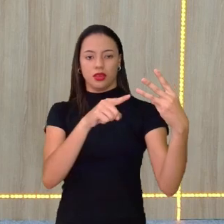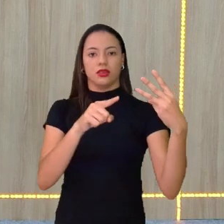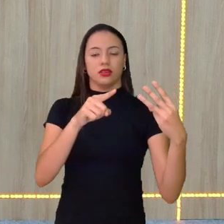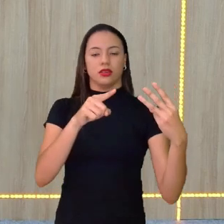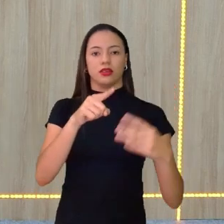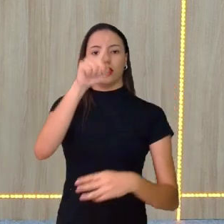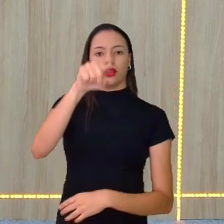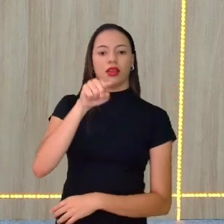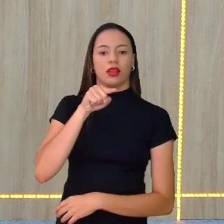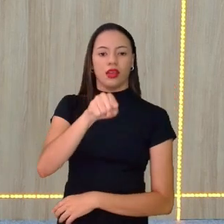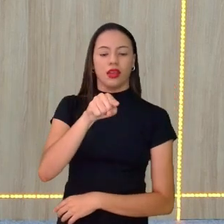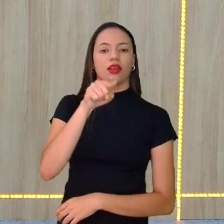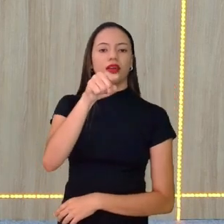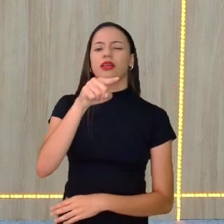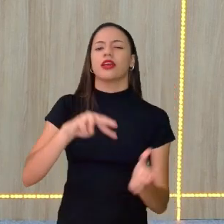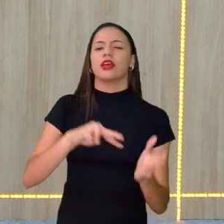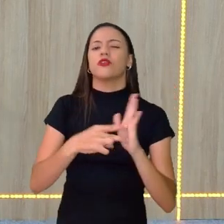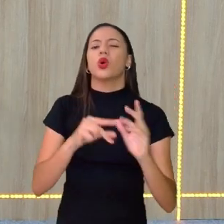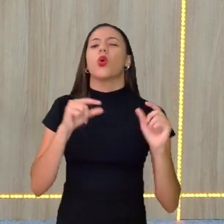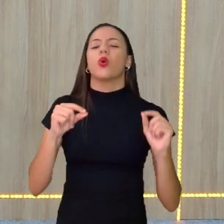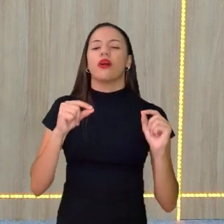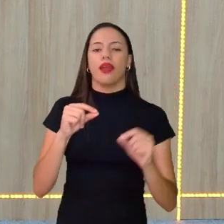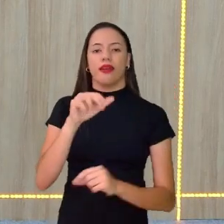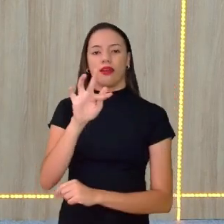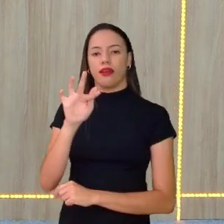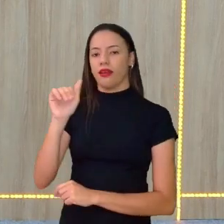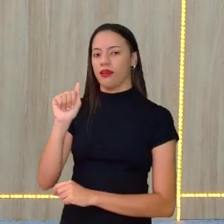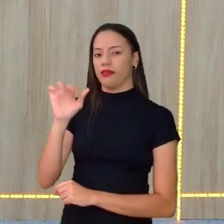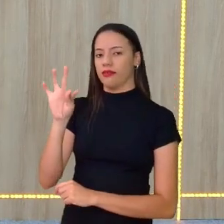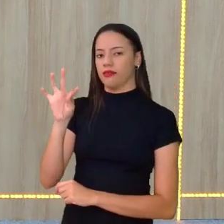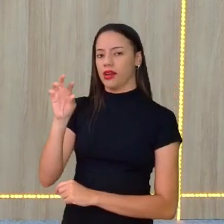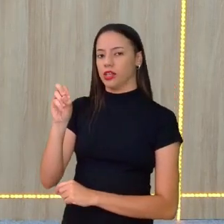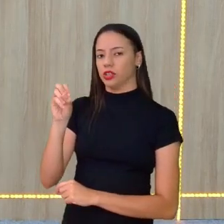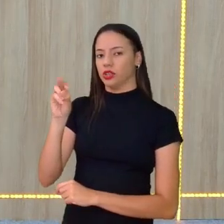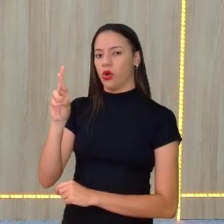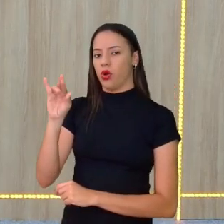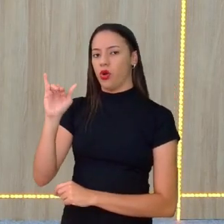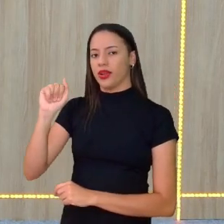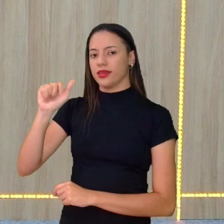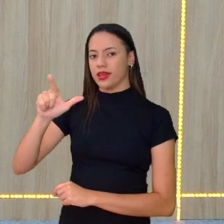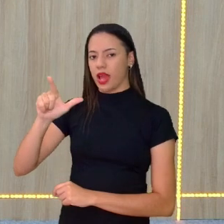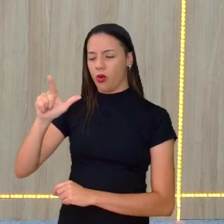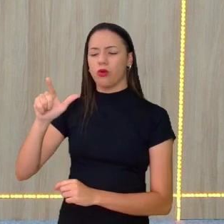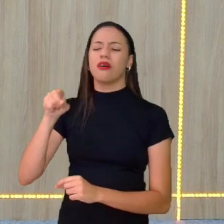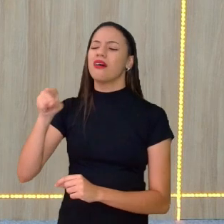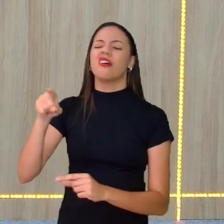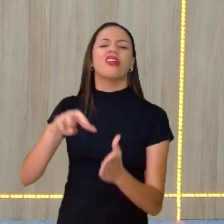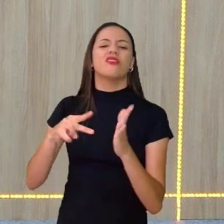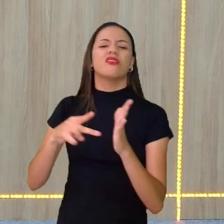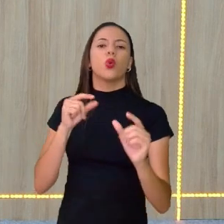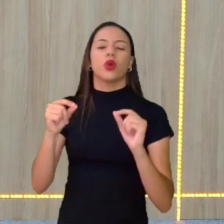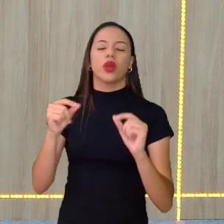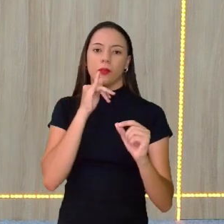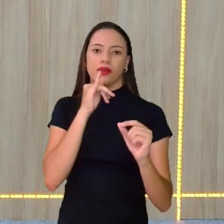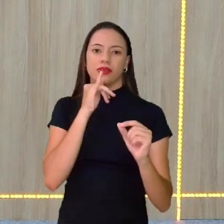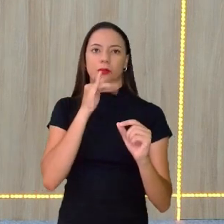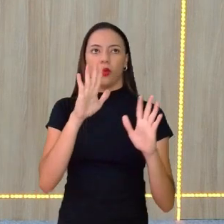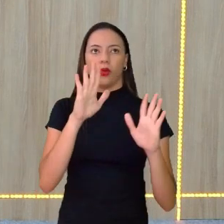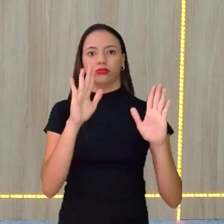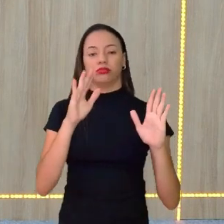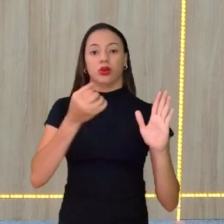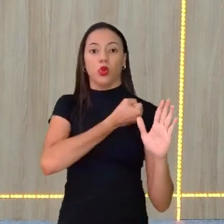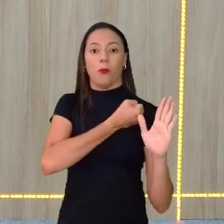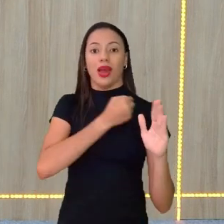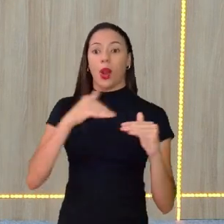significa fatorial. O que é fatorial, Ricardinho? É pegar esse número e colocar em ordem decrescente, do